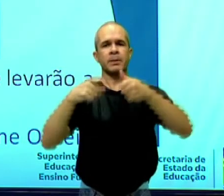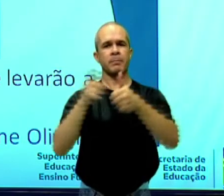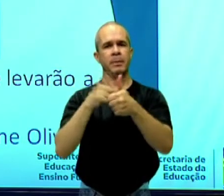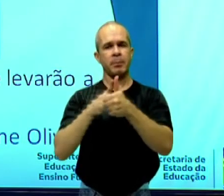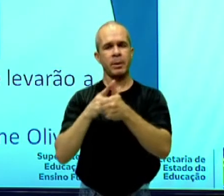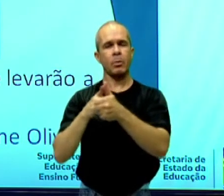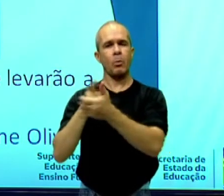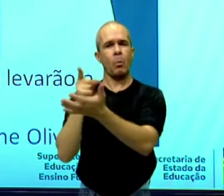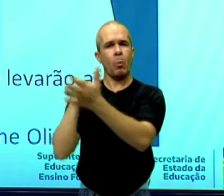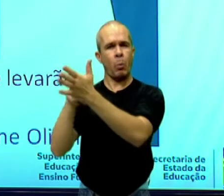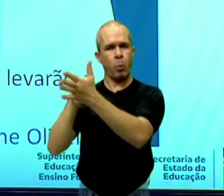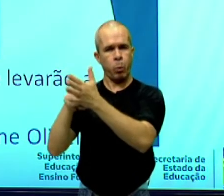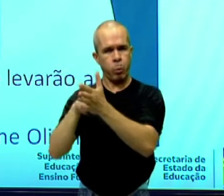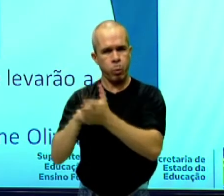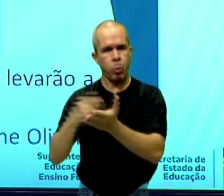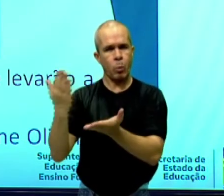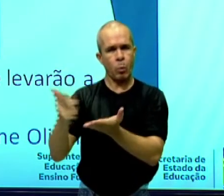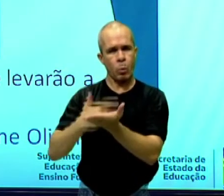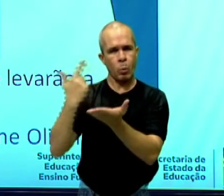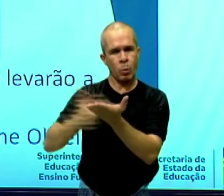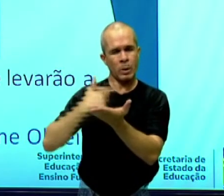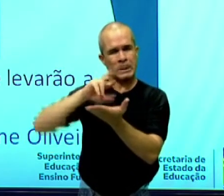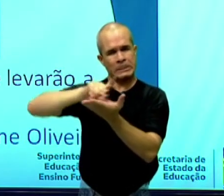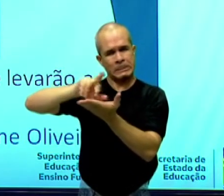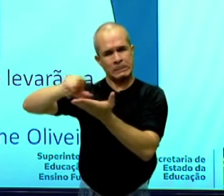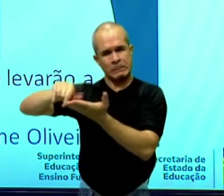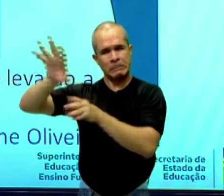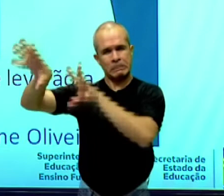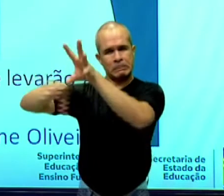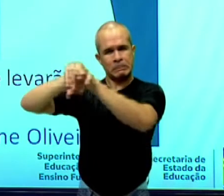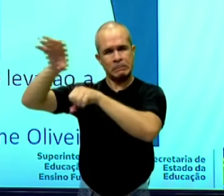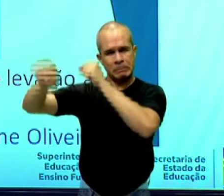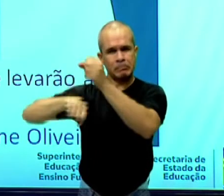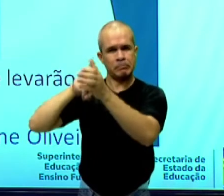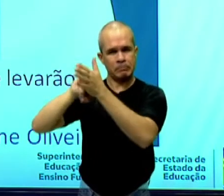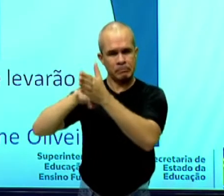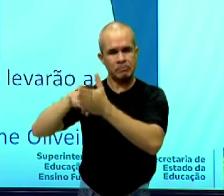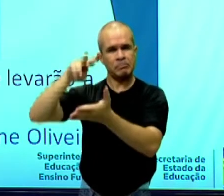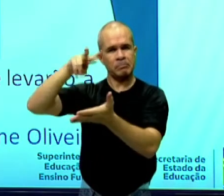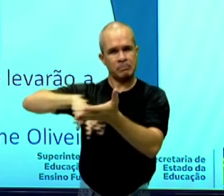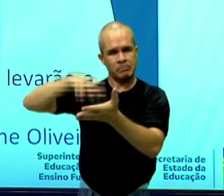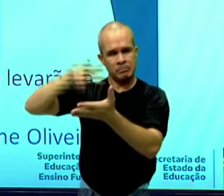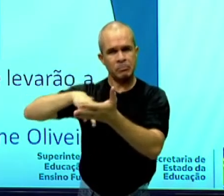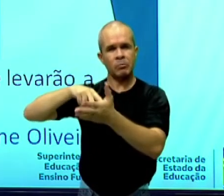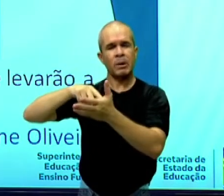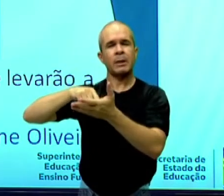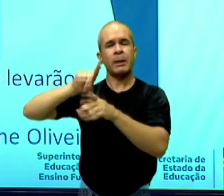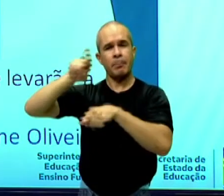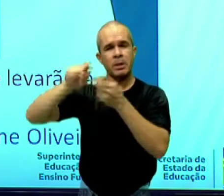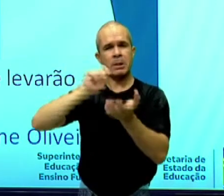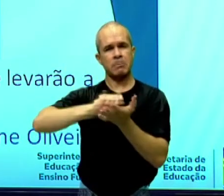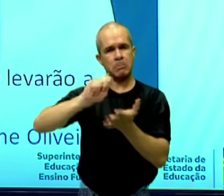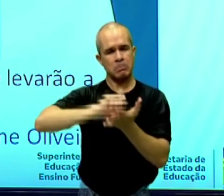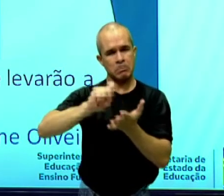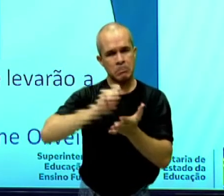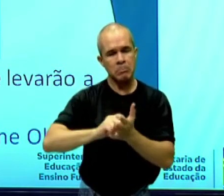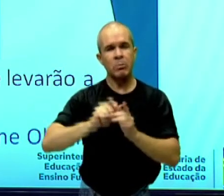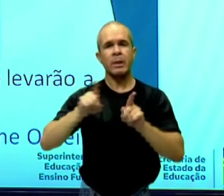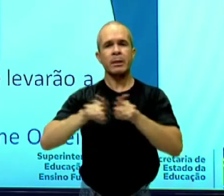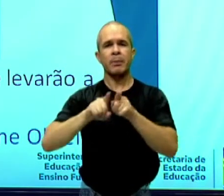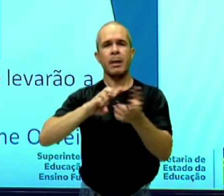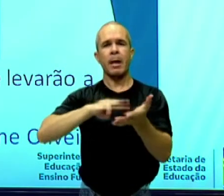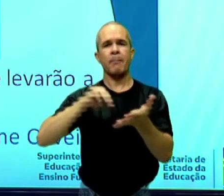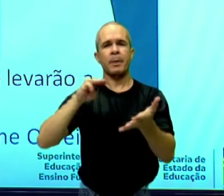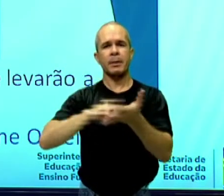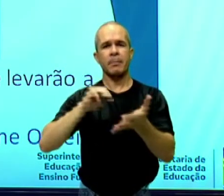material bibliográfico acerca do tema, leitura, redação e metodologia de apresentação